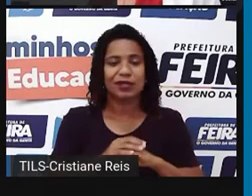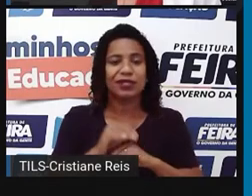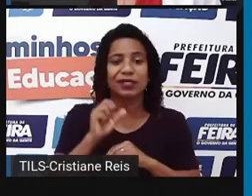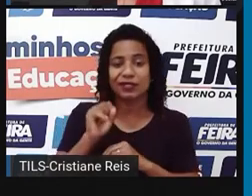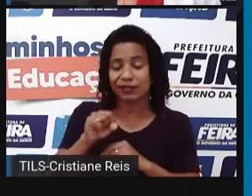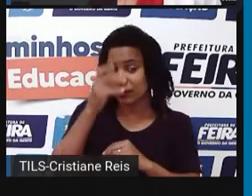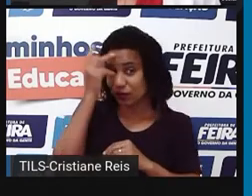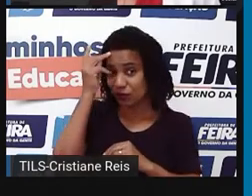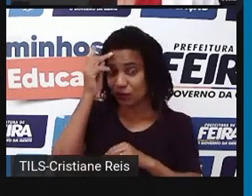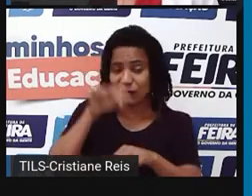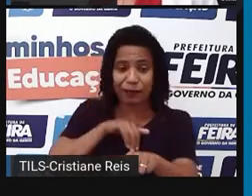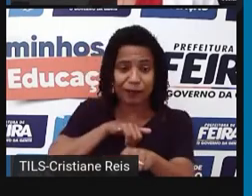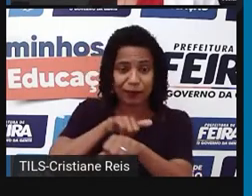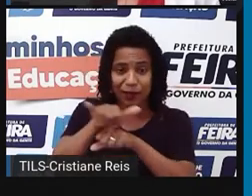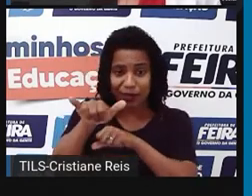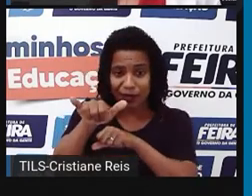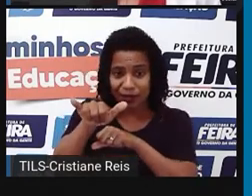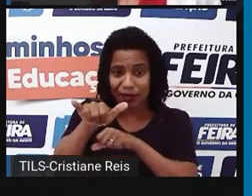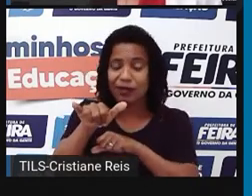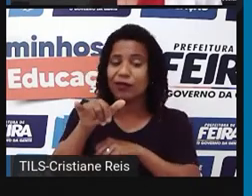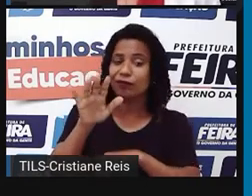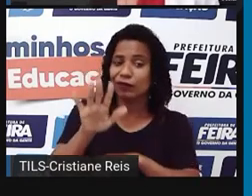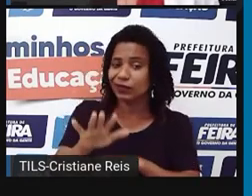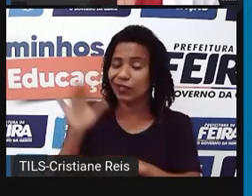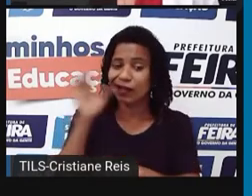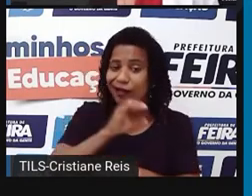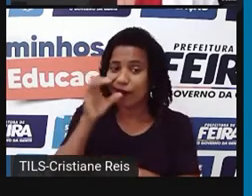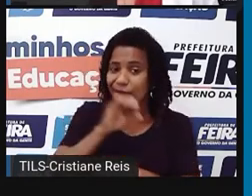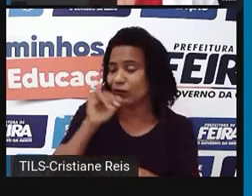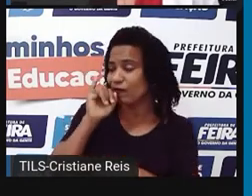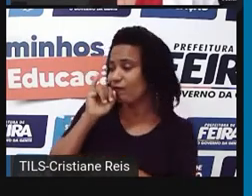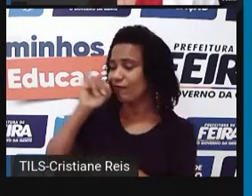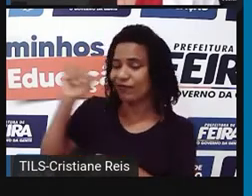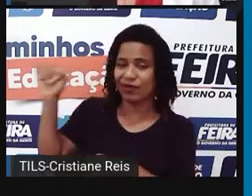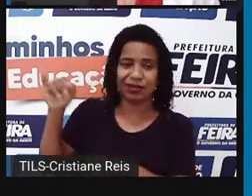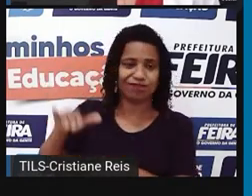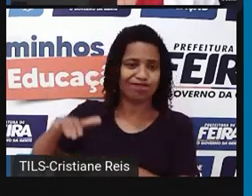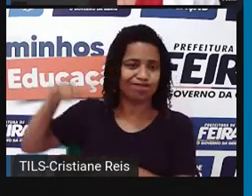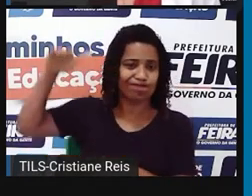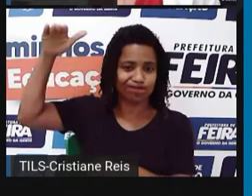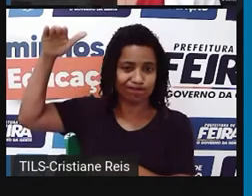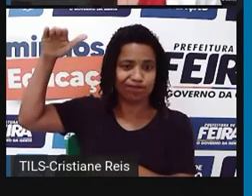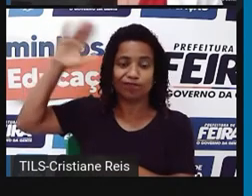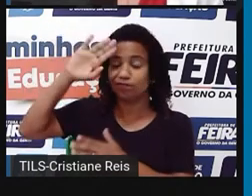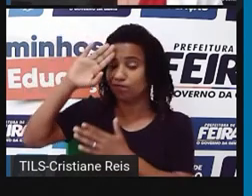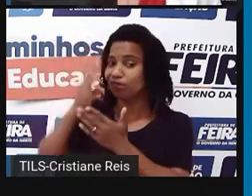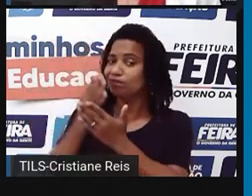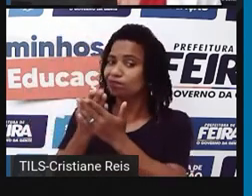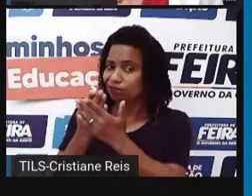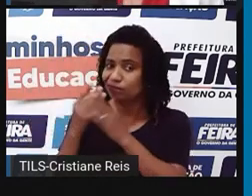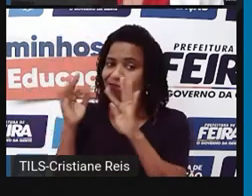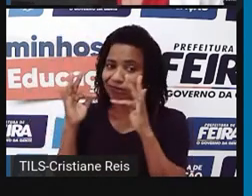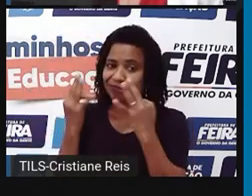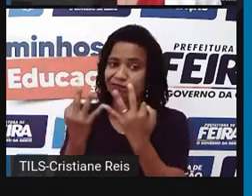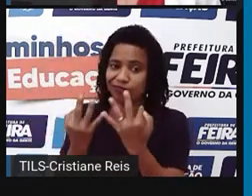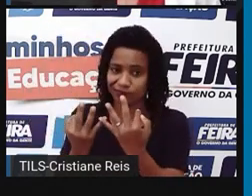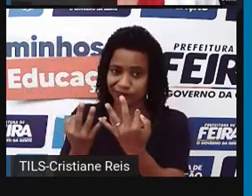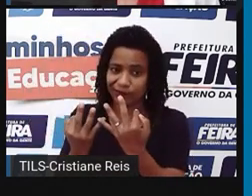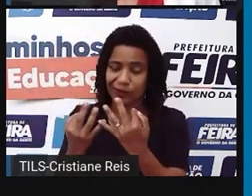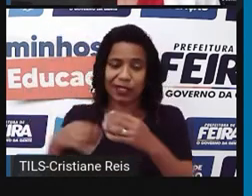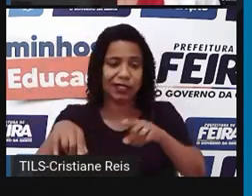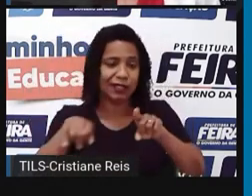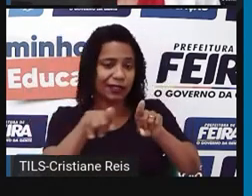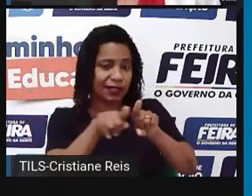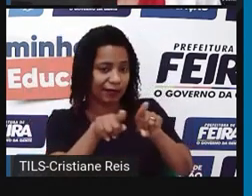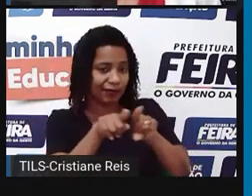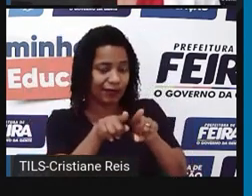informar imediatamente a um adulto confiável. Além disso, você pode controlar com quem você conversa na